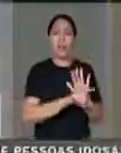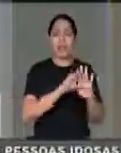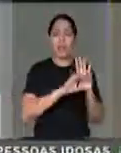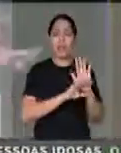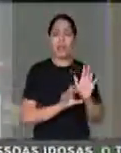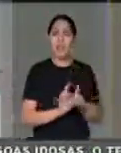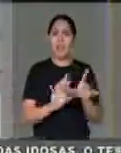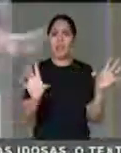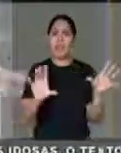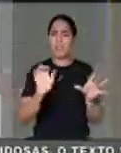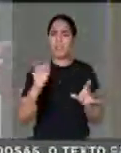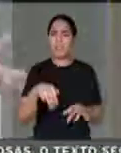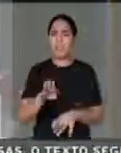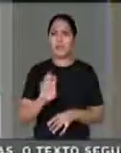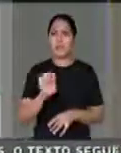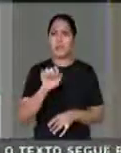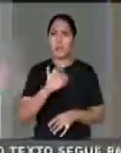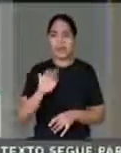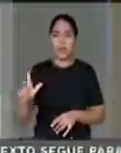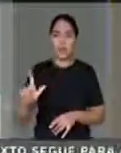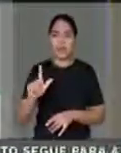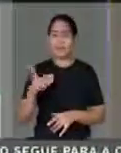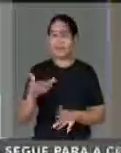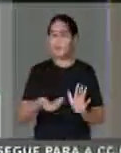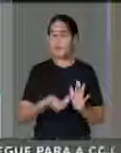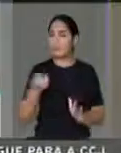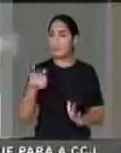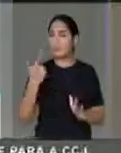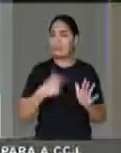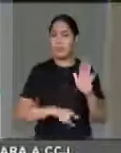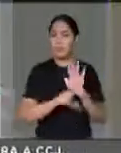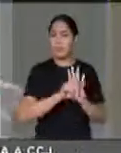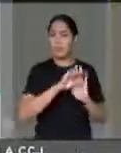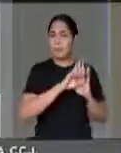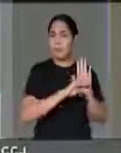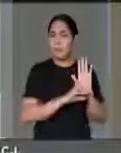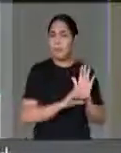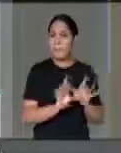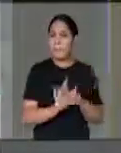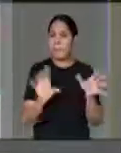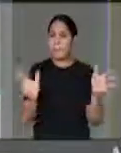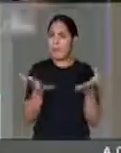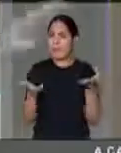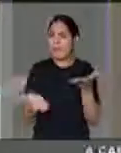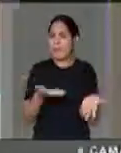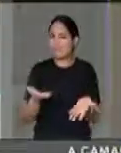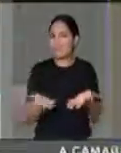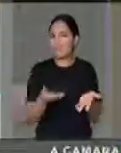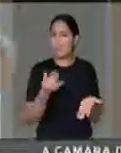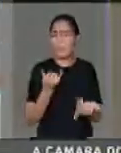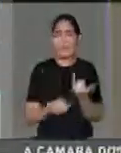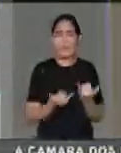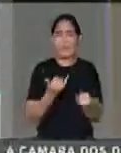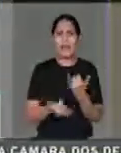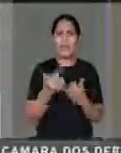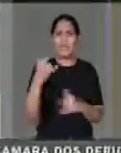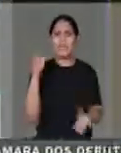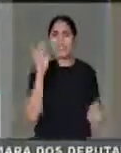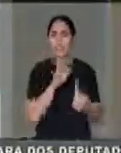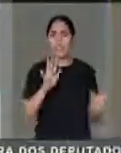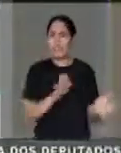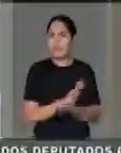licenciamento ambiental, dispensando, por exemplo, algumas licenças, colocando a ideia de não existência de impactos